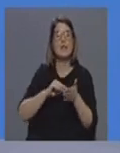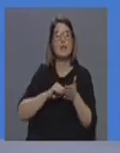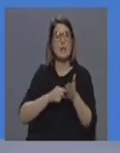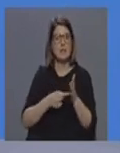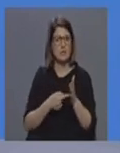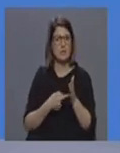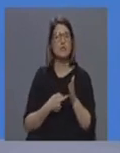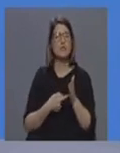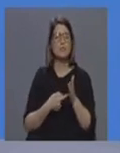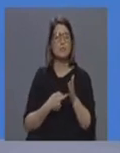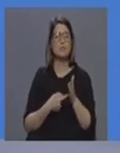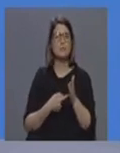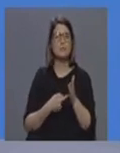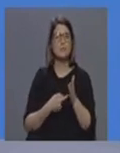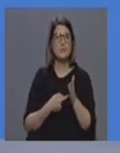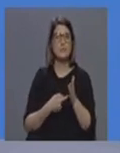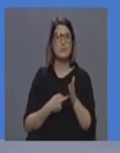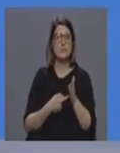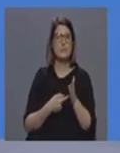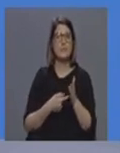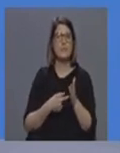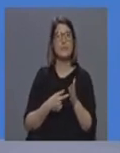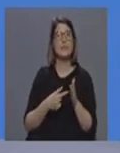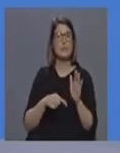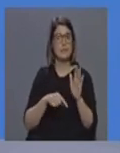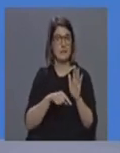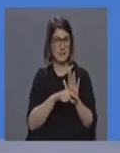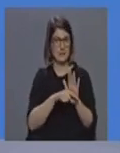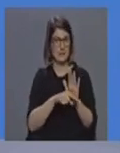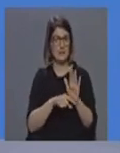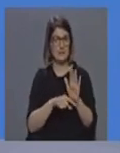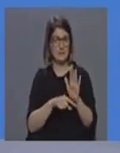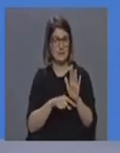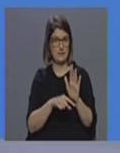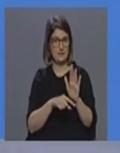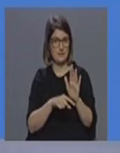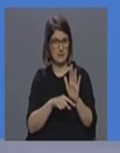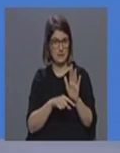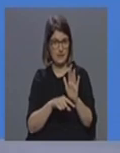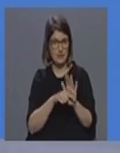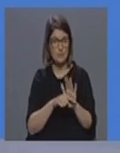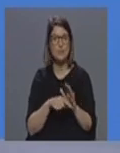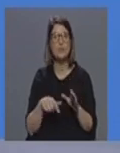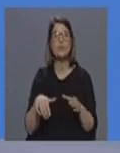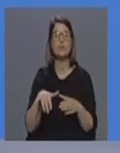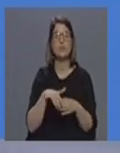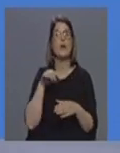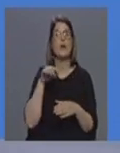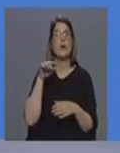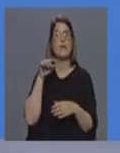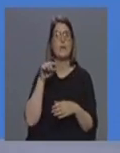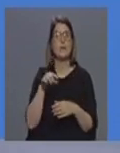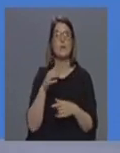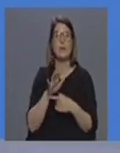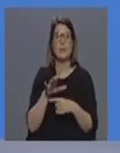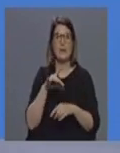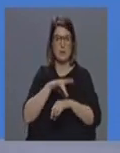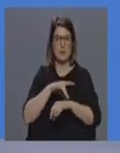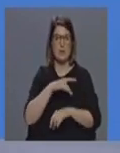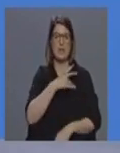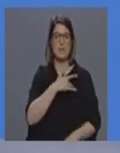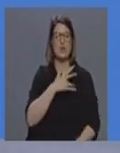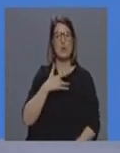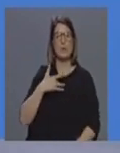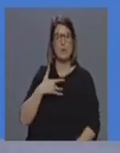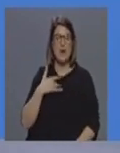tem que mesmo sendo negativos num contexto de um quadro de uma pneumonia grave